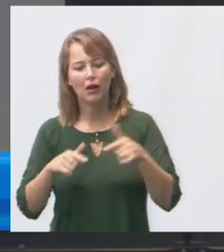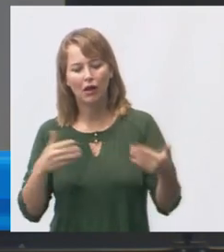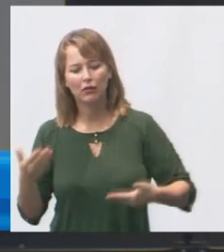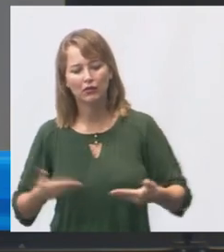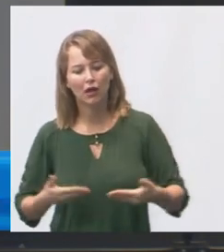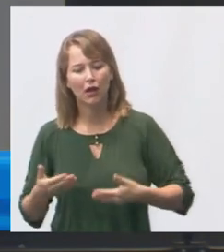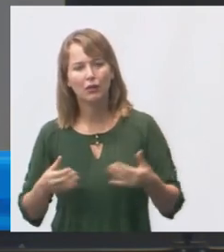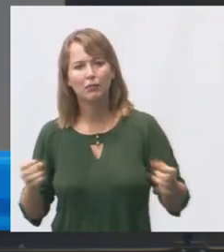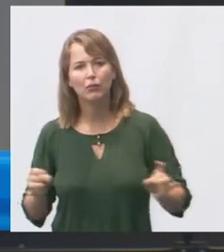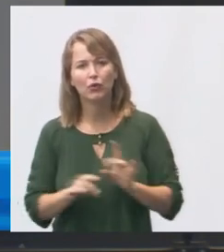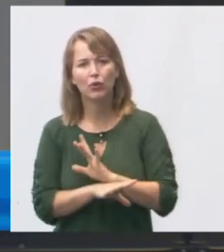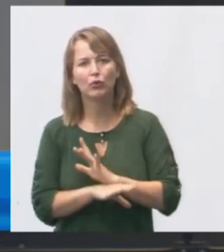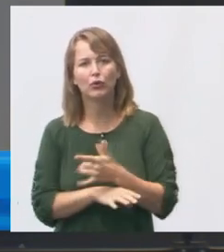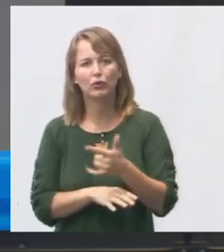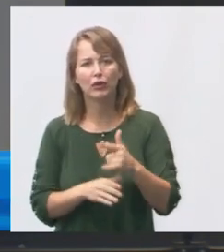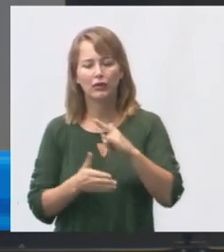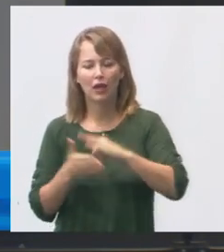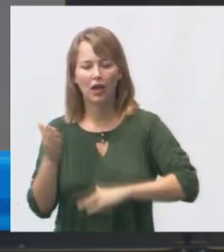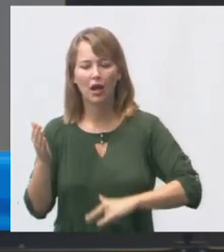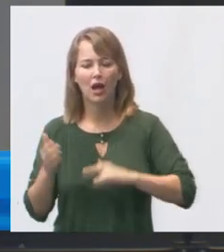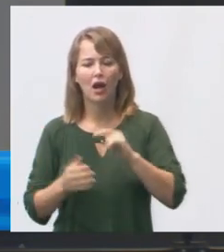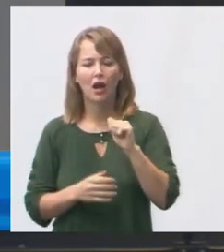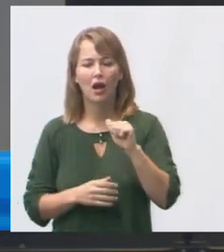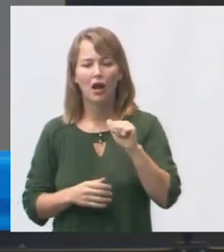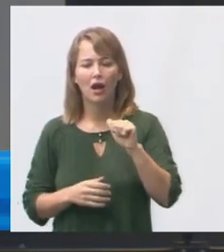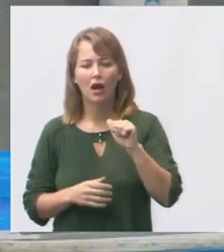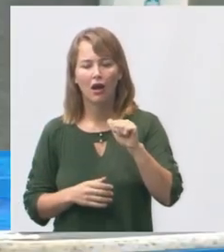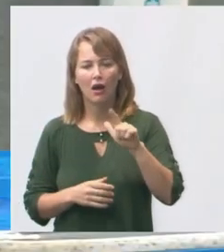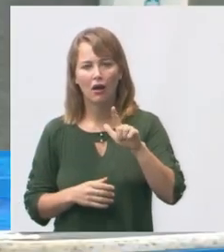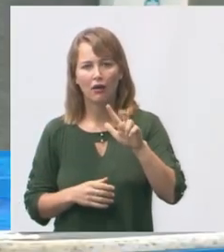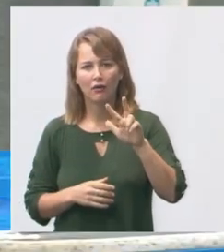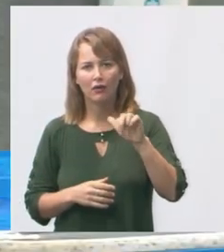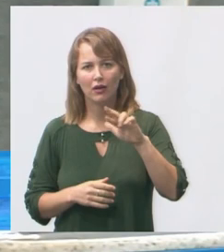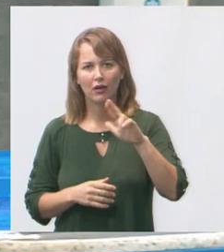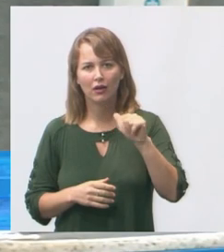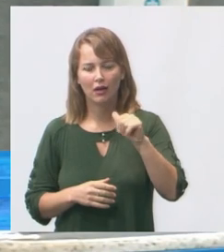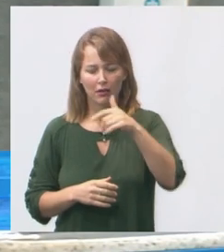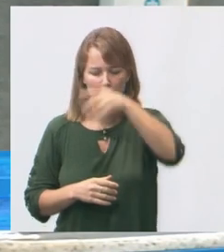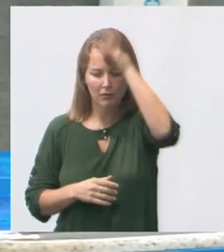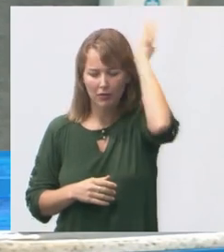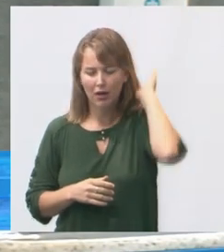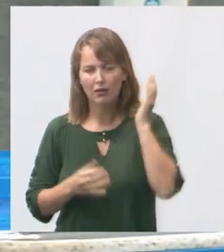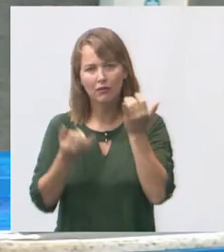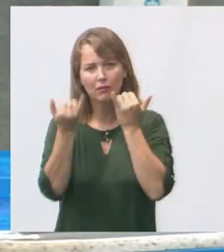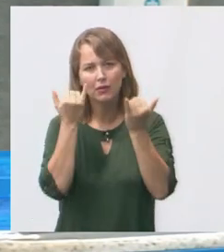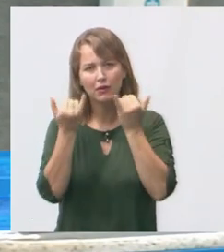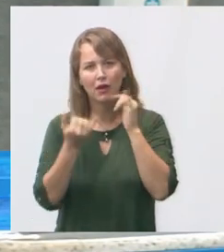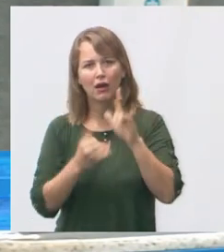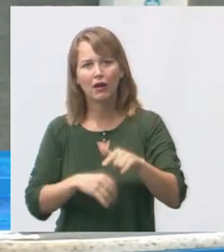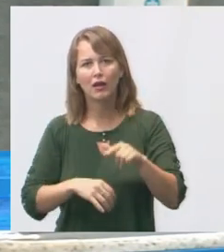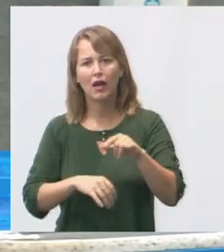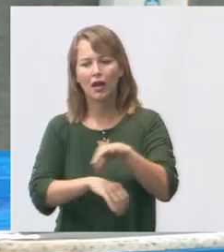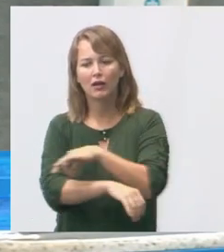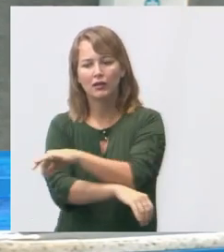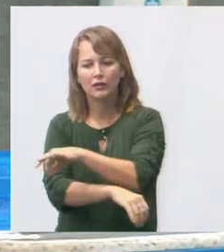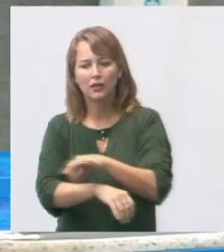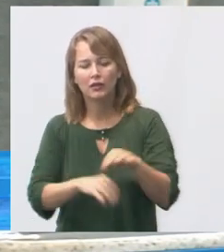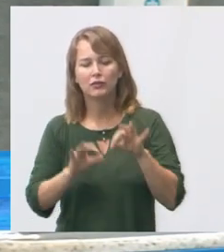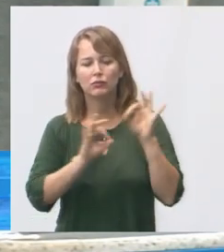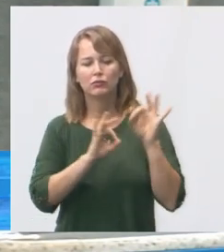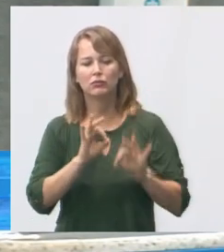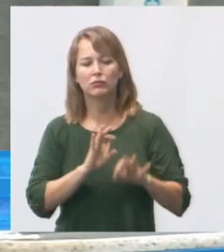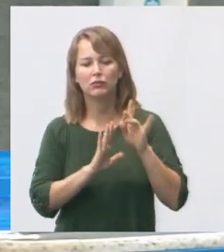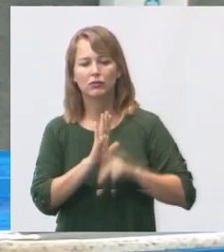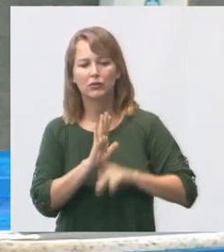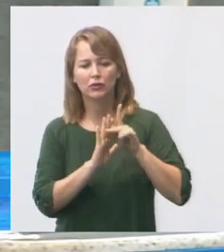possui alvará de bombeiro e parece que a informação que tem um arquiteto da Secretaria que está elaborando um projeto